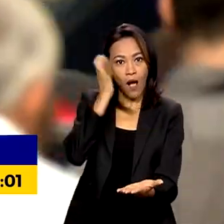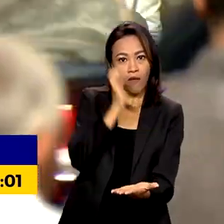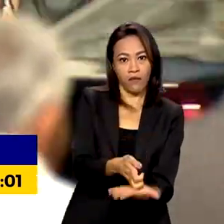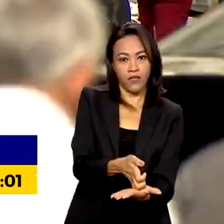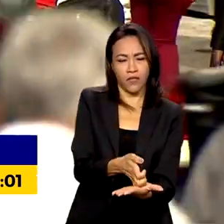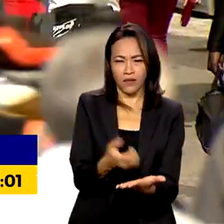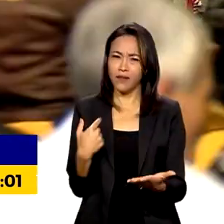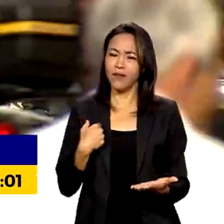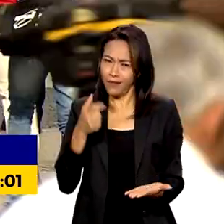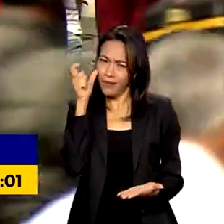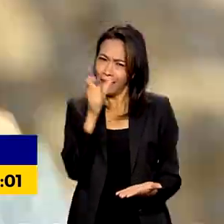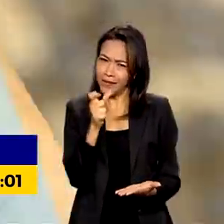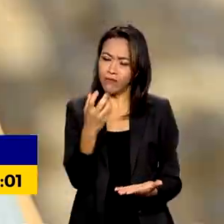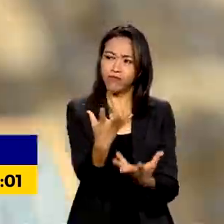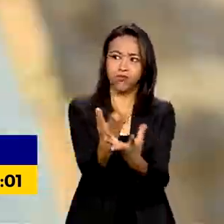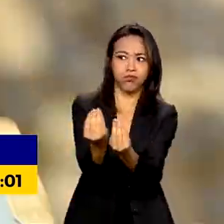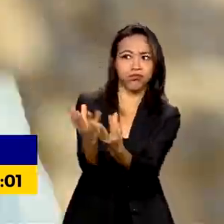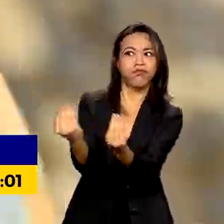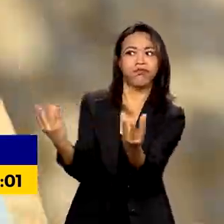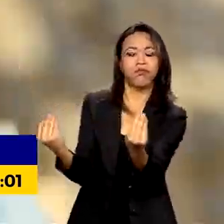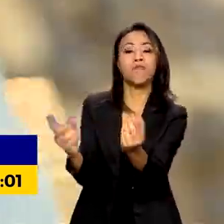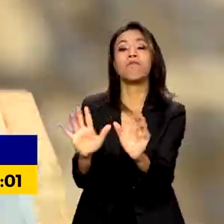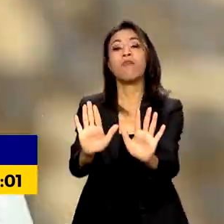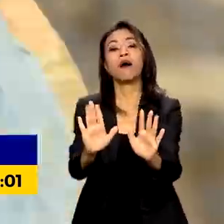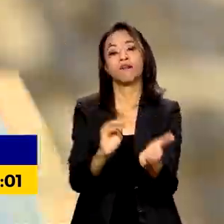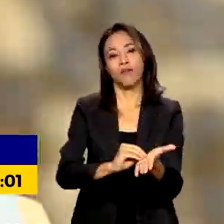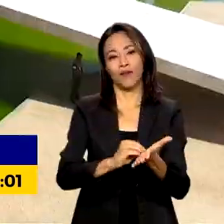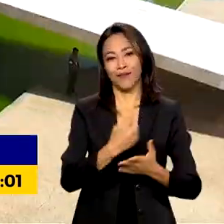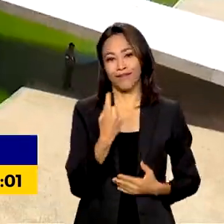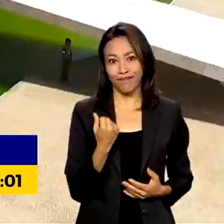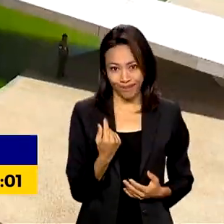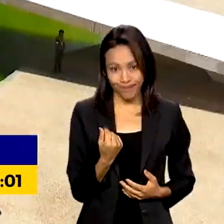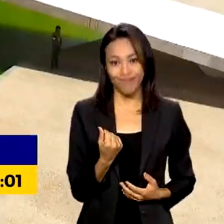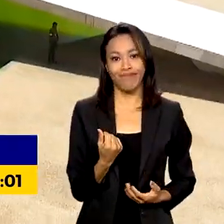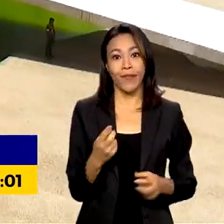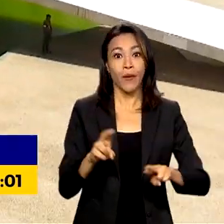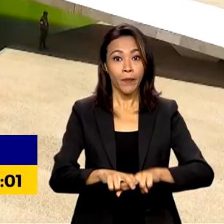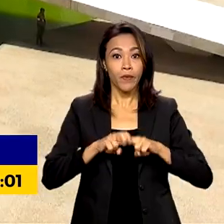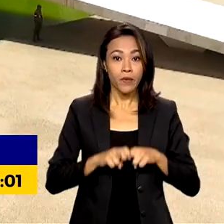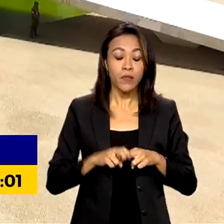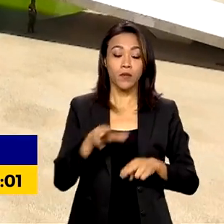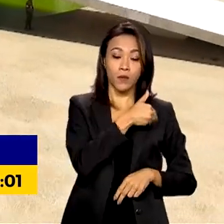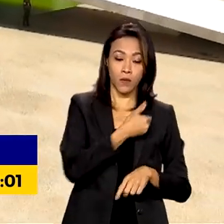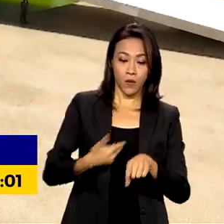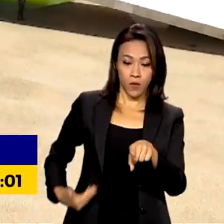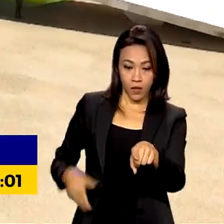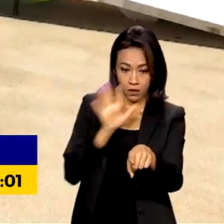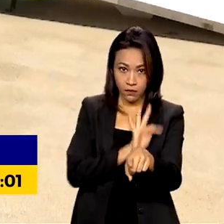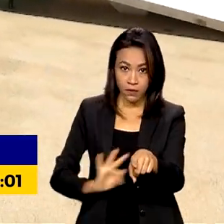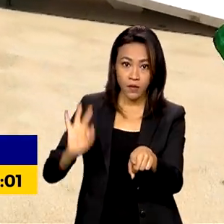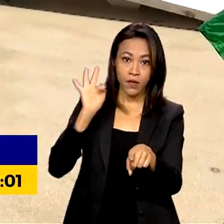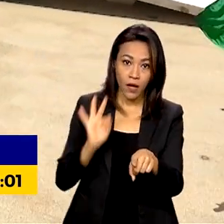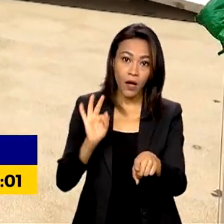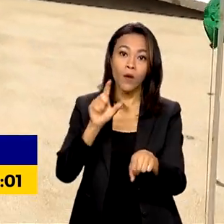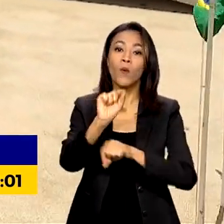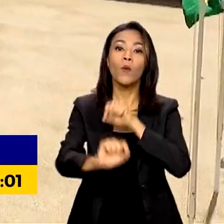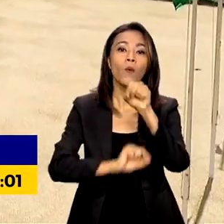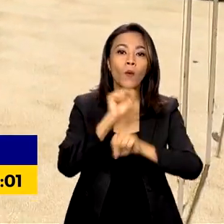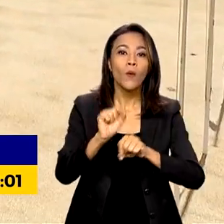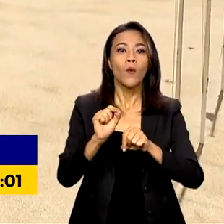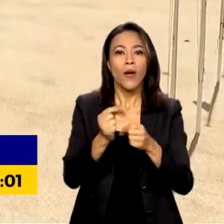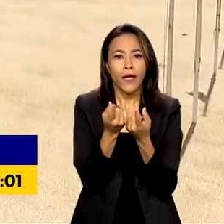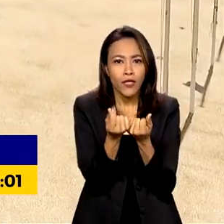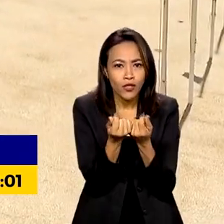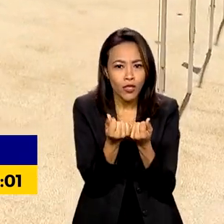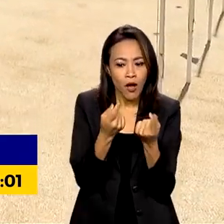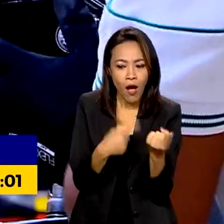Interessados até que tem. O que falta é dinheiro. Por isso, a intenção do governo federal é fazer a roda da